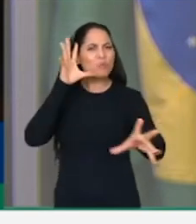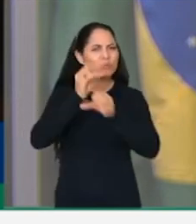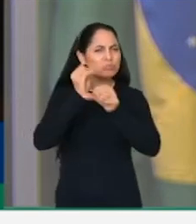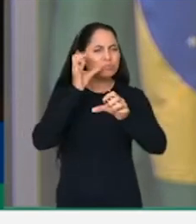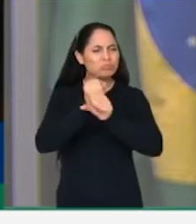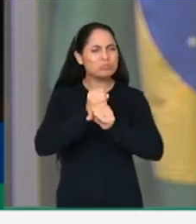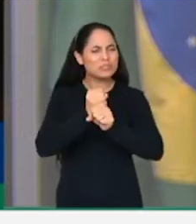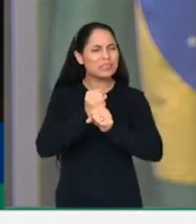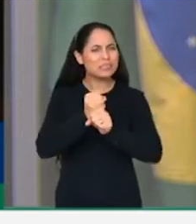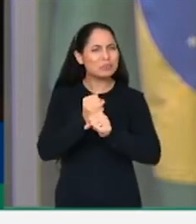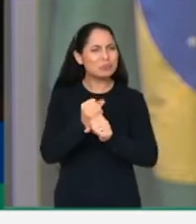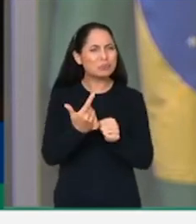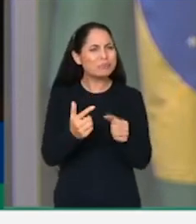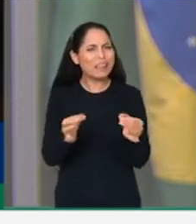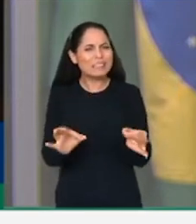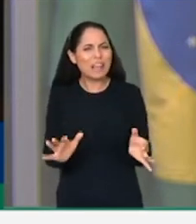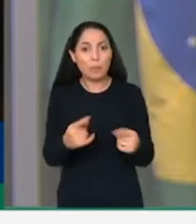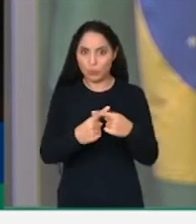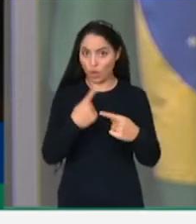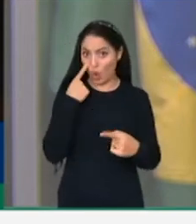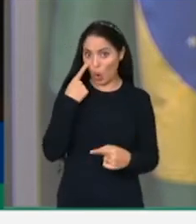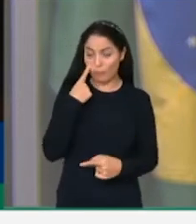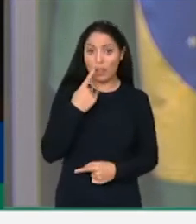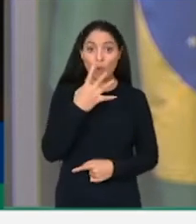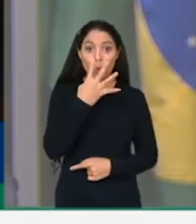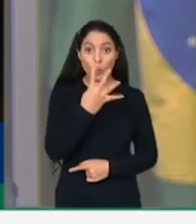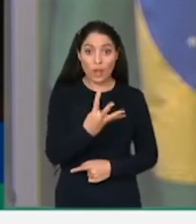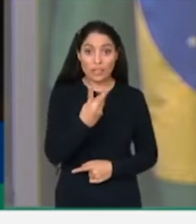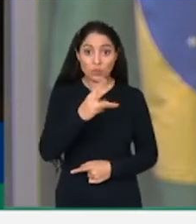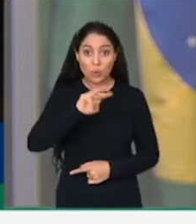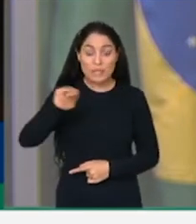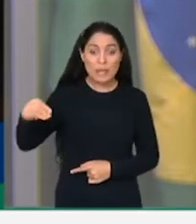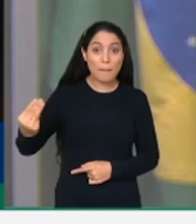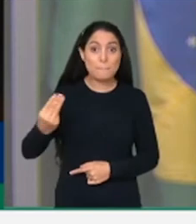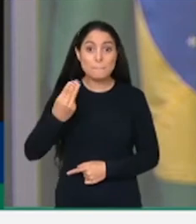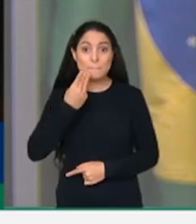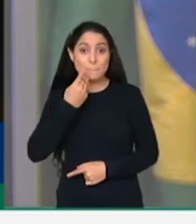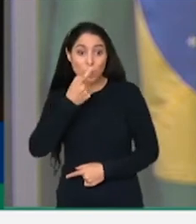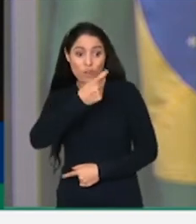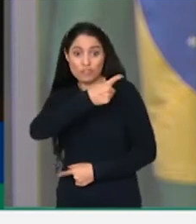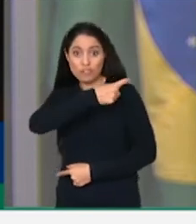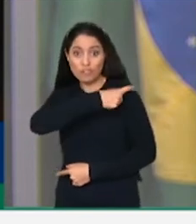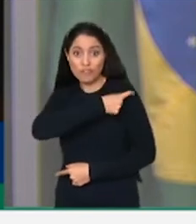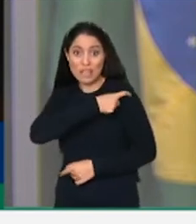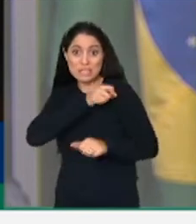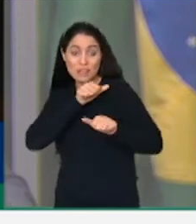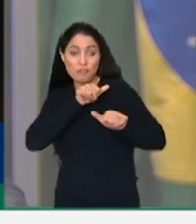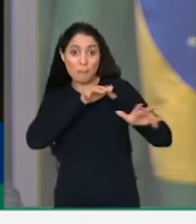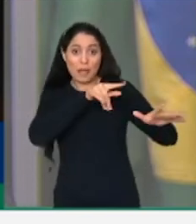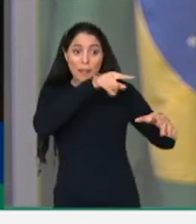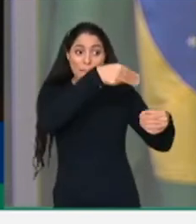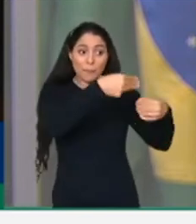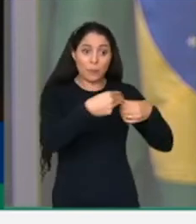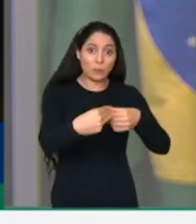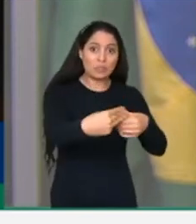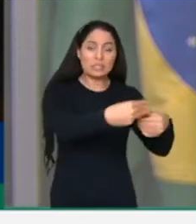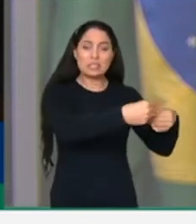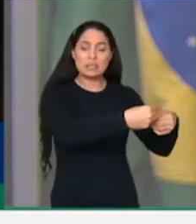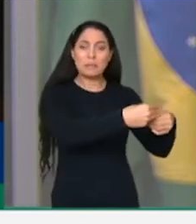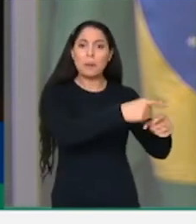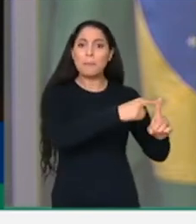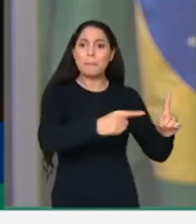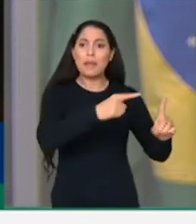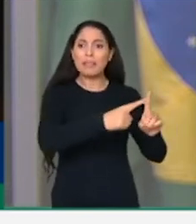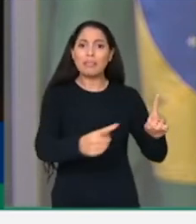milhões de doses de vacinas enviadas para os municípios, menos da metade foram